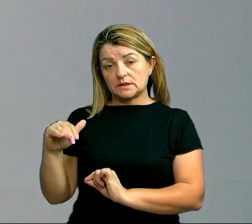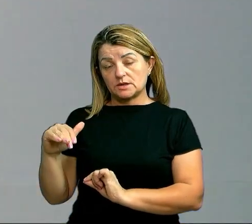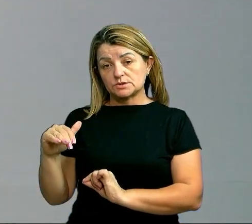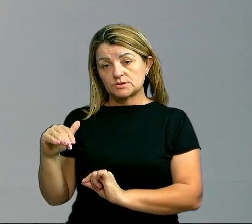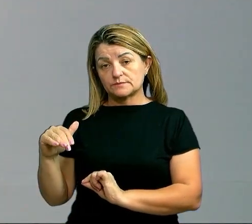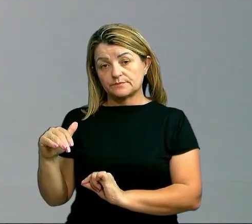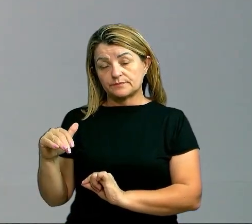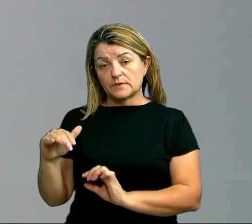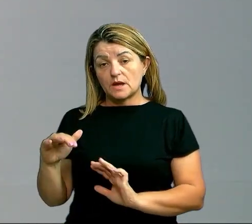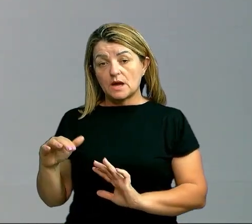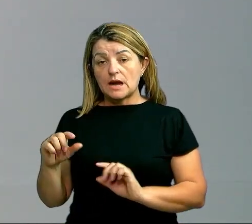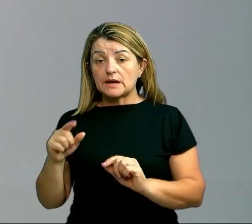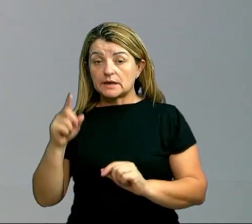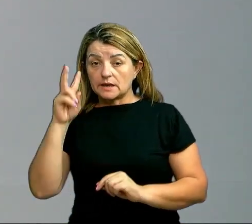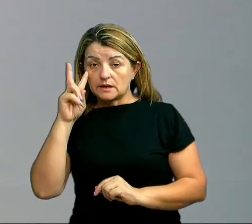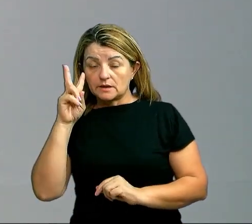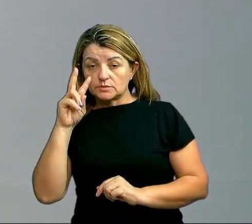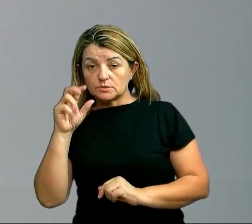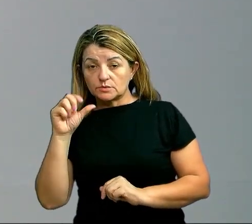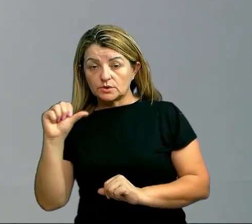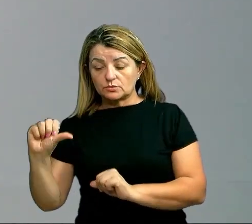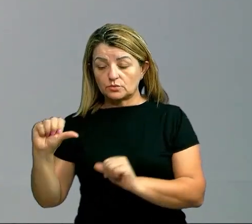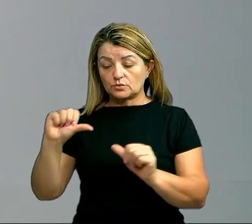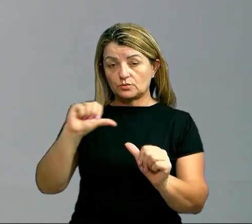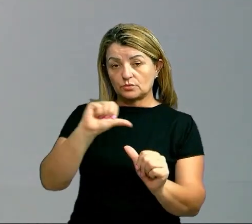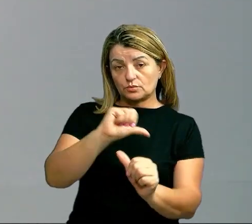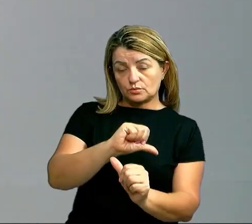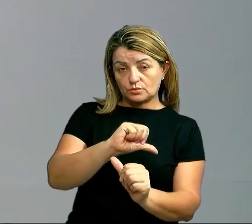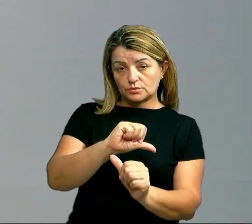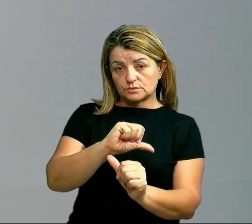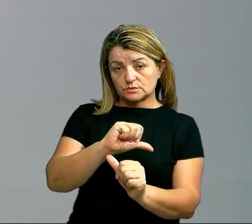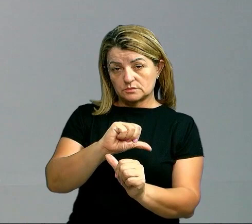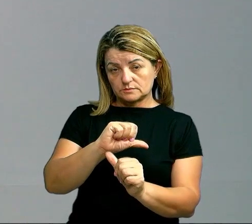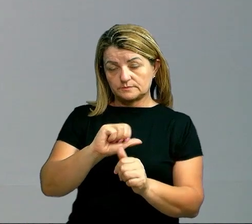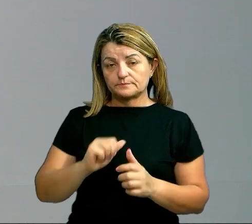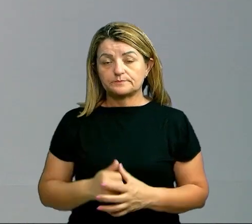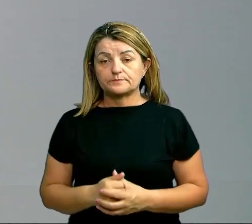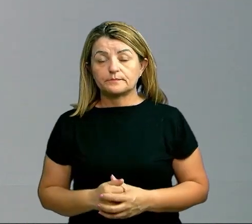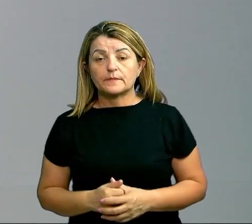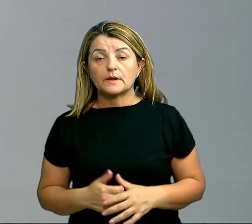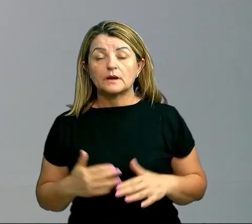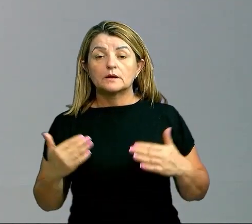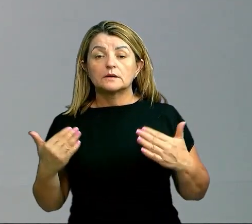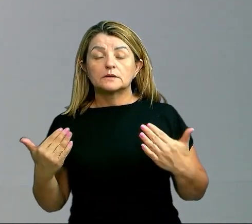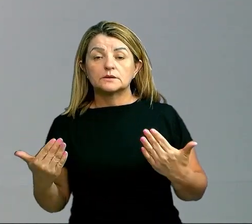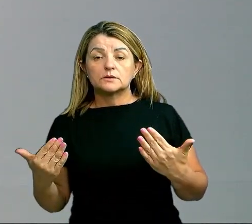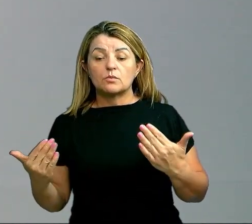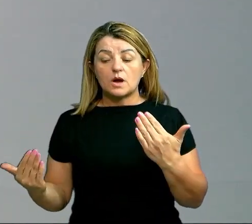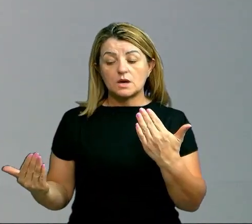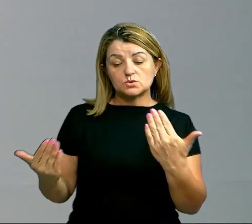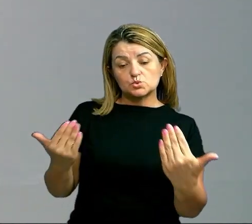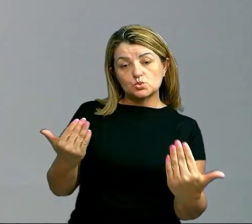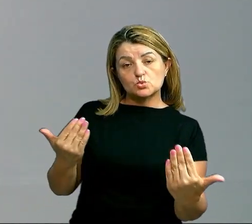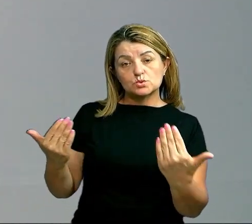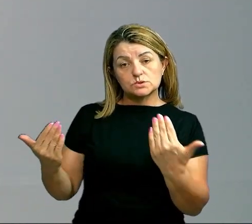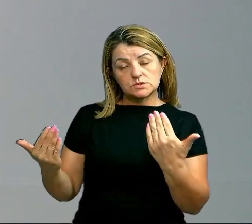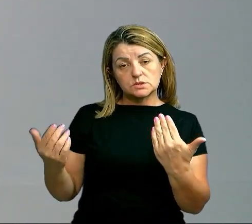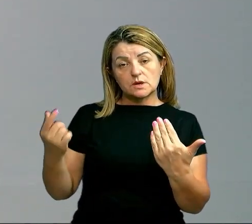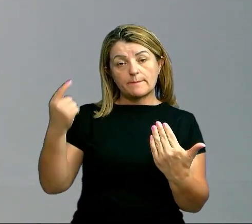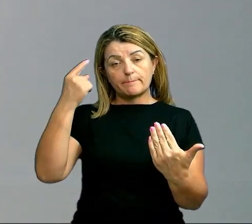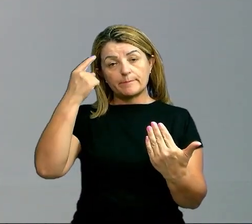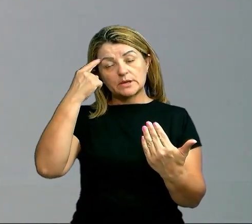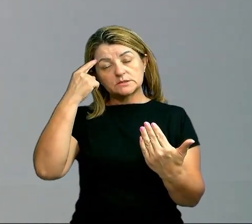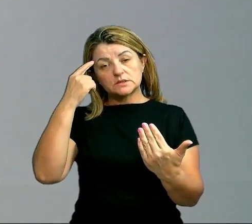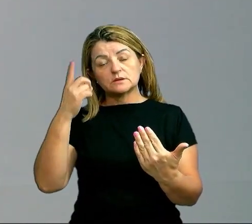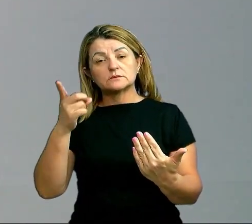aqui a gente está convertendo energia térmica em energia mecânica então a gente associa isso de maneira a pensar que